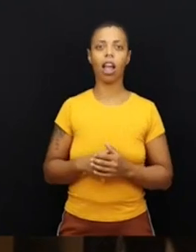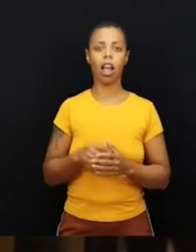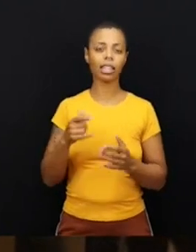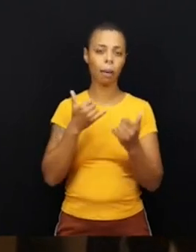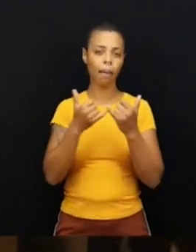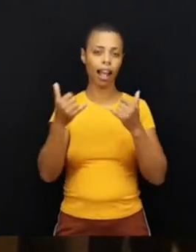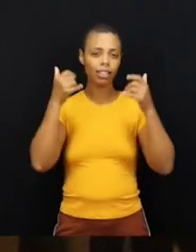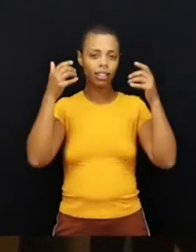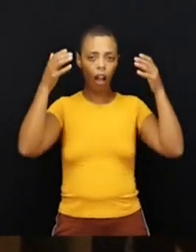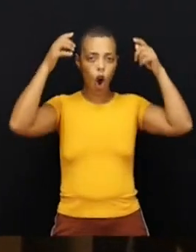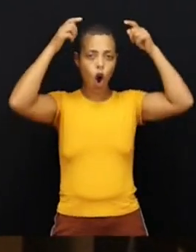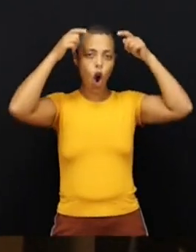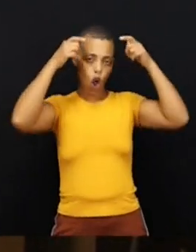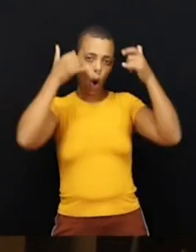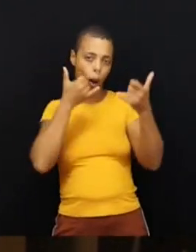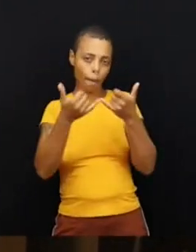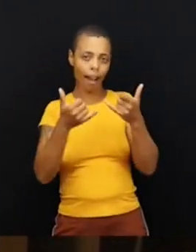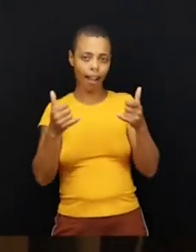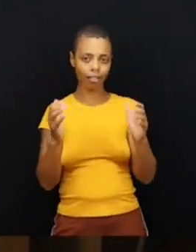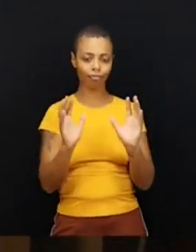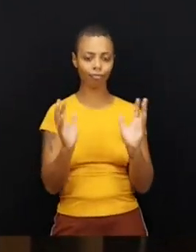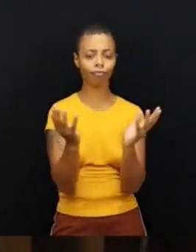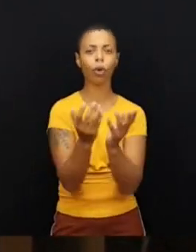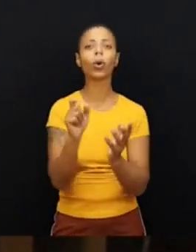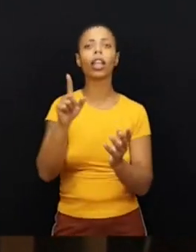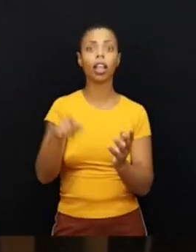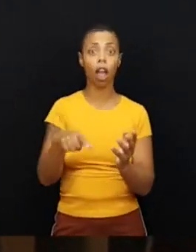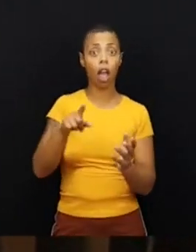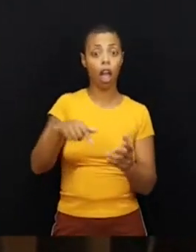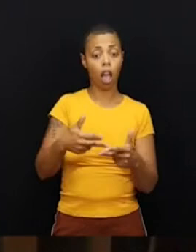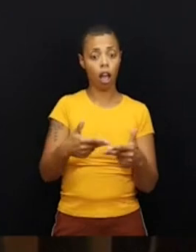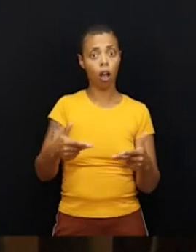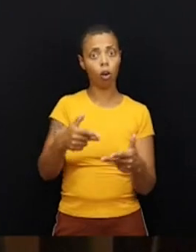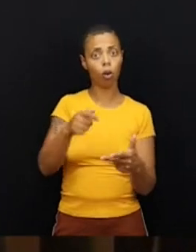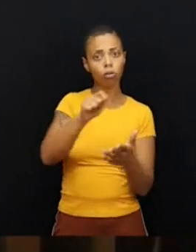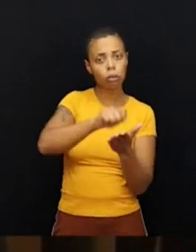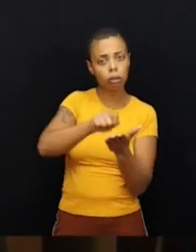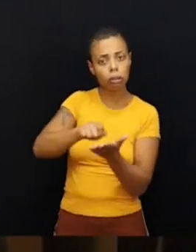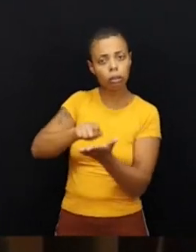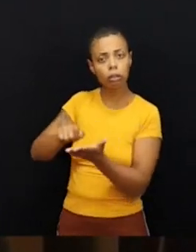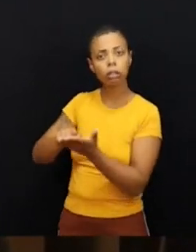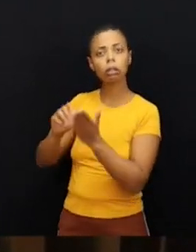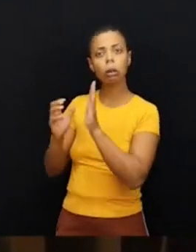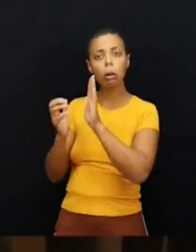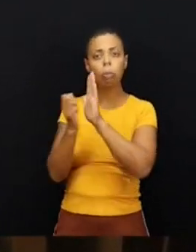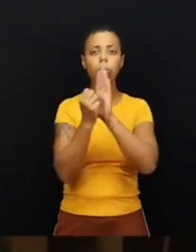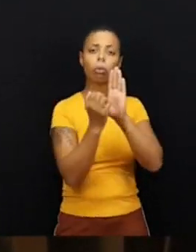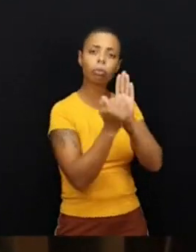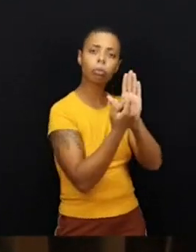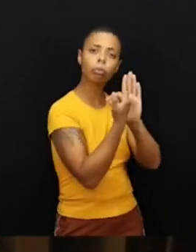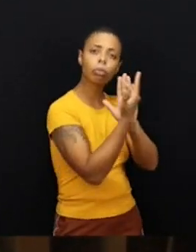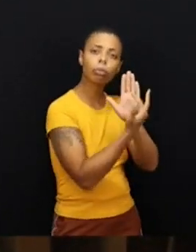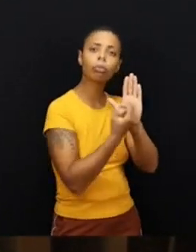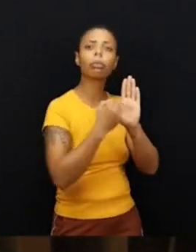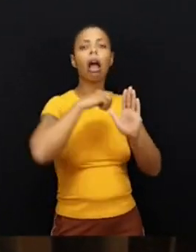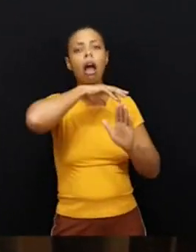uma coroa que elas têm, na verdade são inscrições ou representações de animais, ou